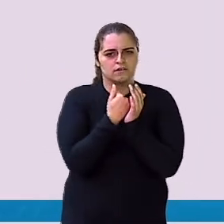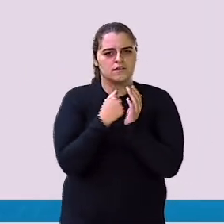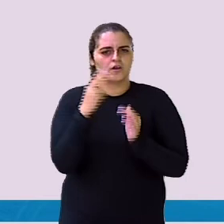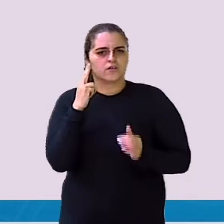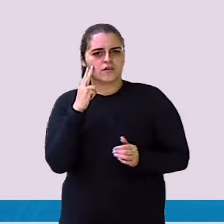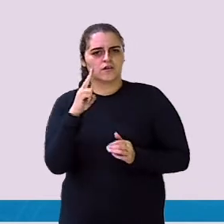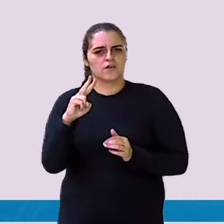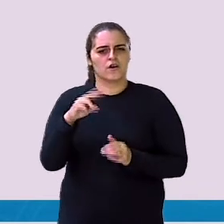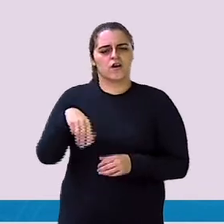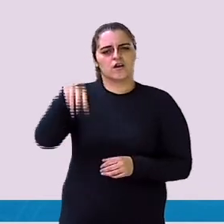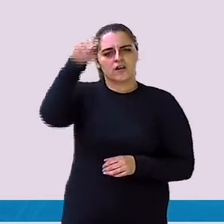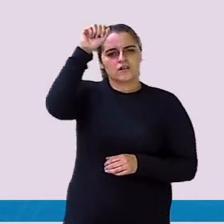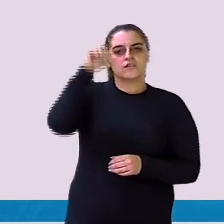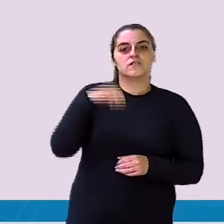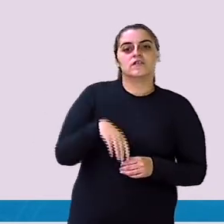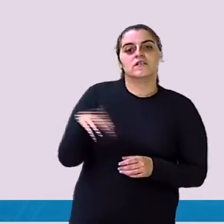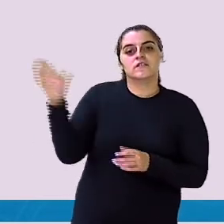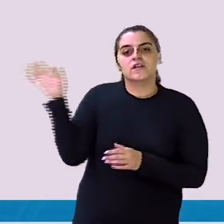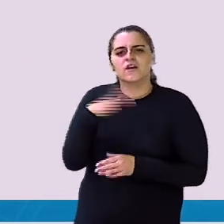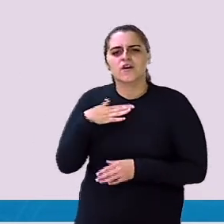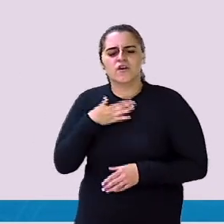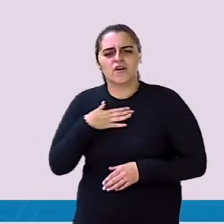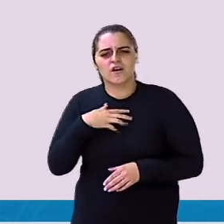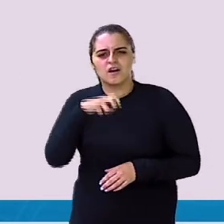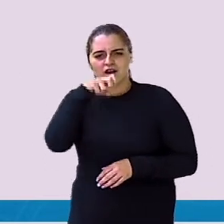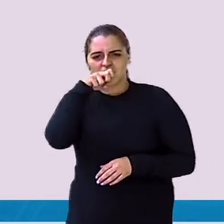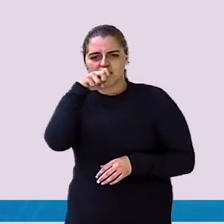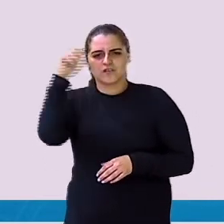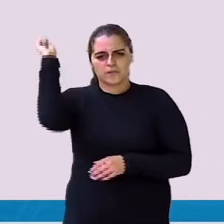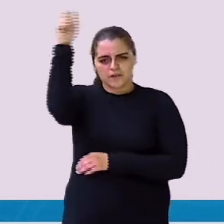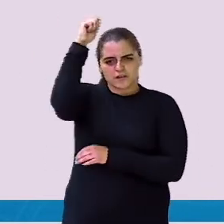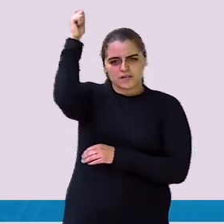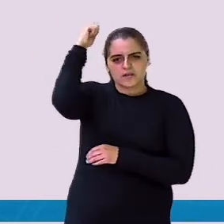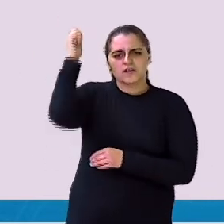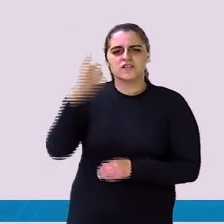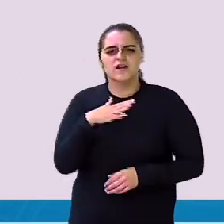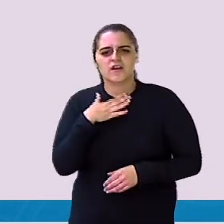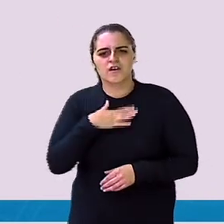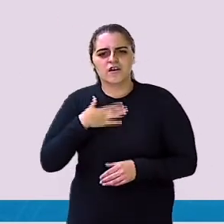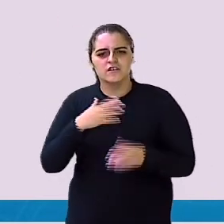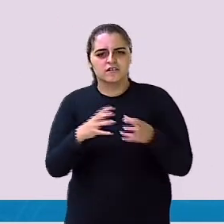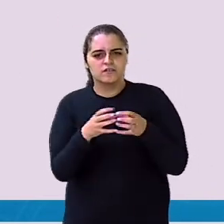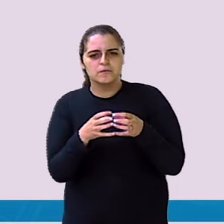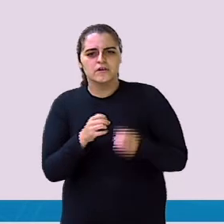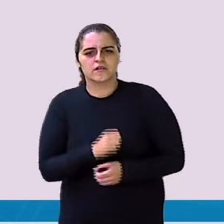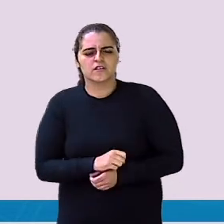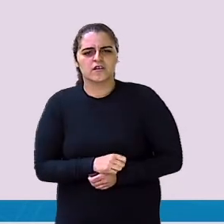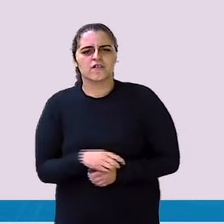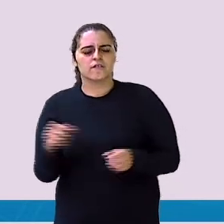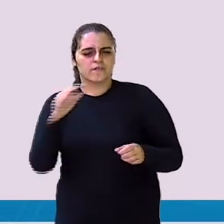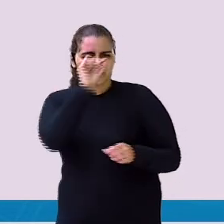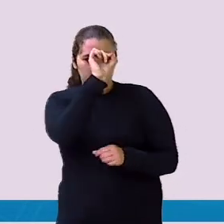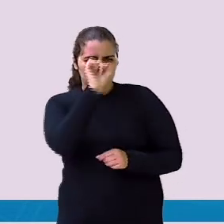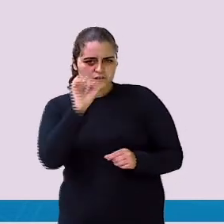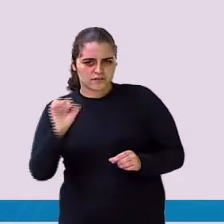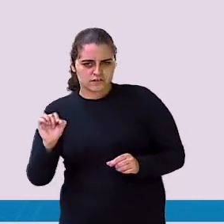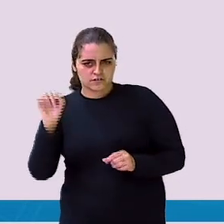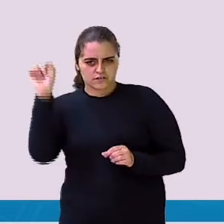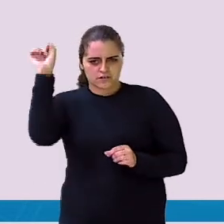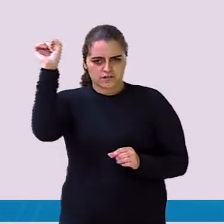Mônica Você gosta De ler De ver as tirinhas É muito bacana E a gente vai fazer A ligação Do que que é O impacto